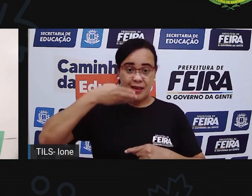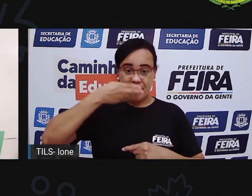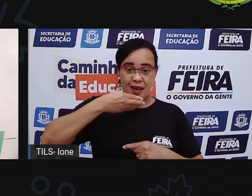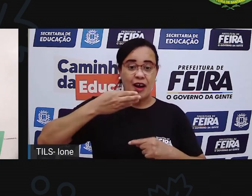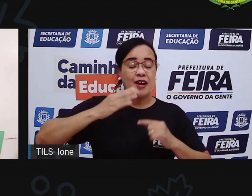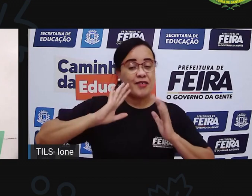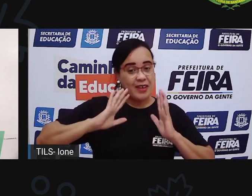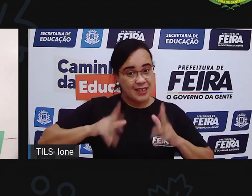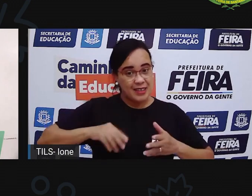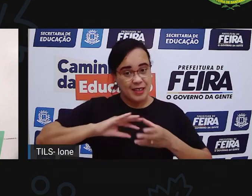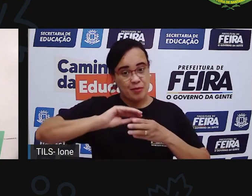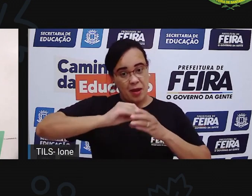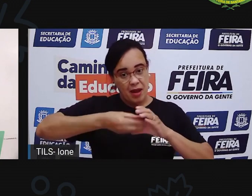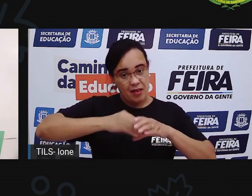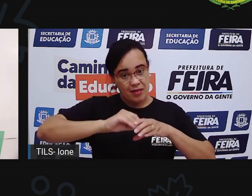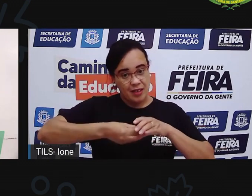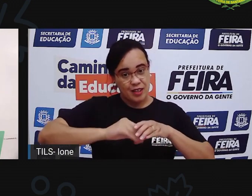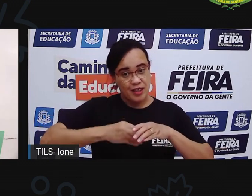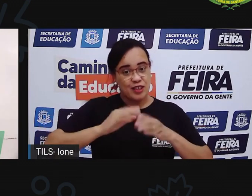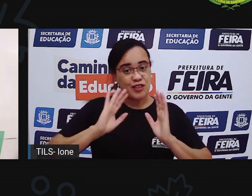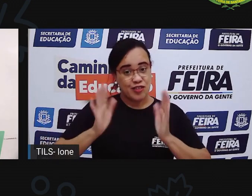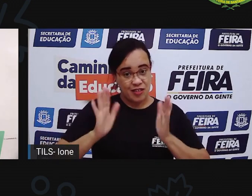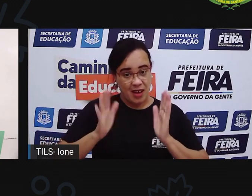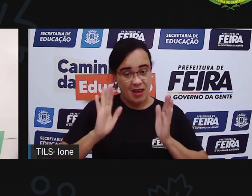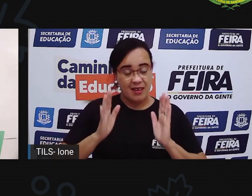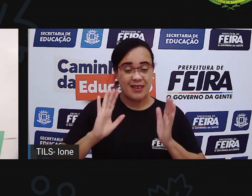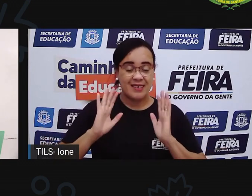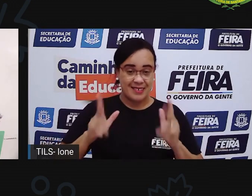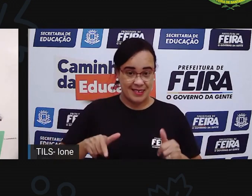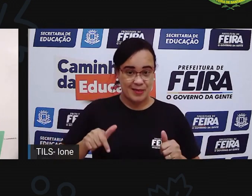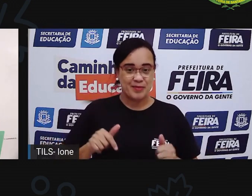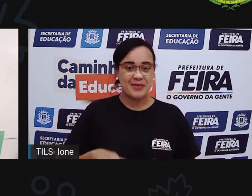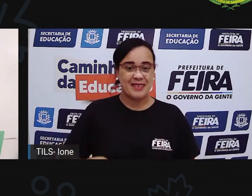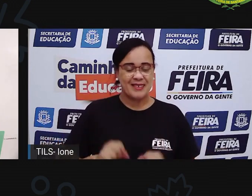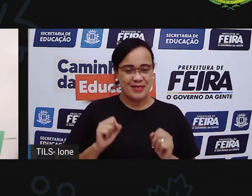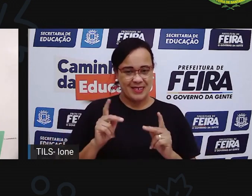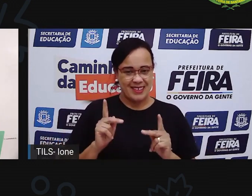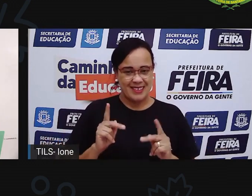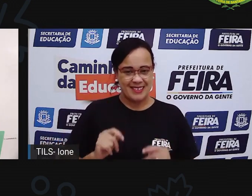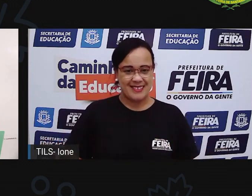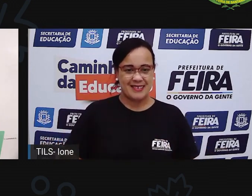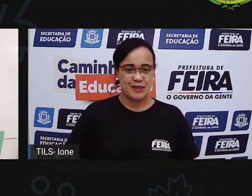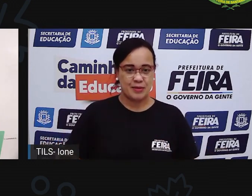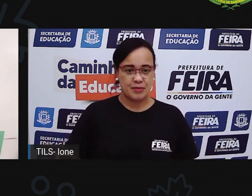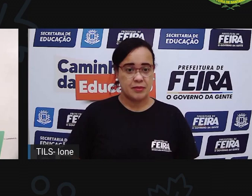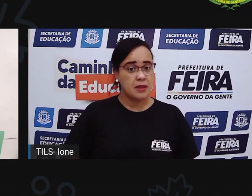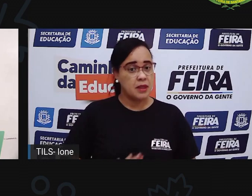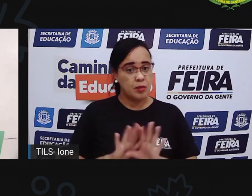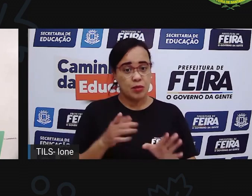Tem que estar bem limpinha, lavadinha direitinho. Certo? Pronto, ó.